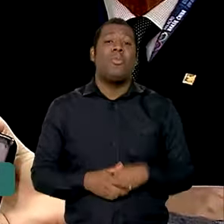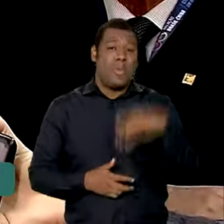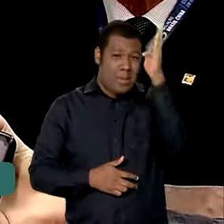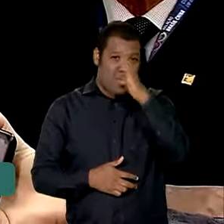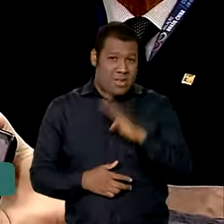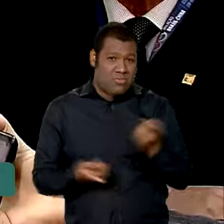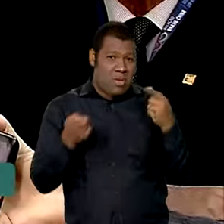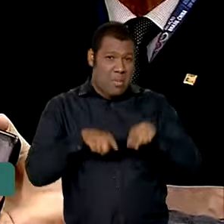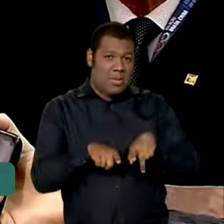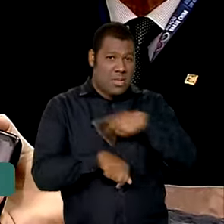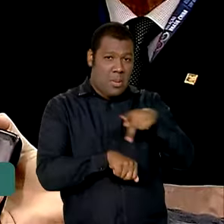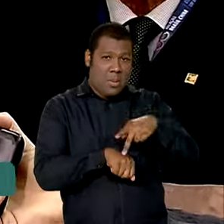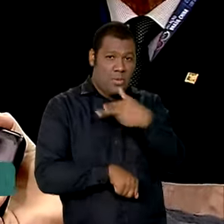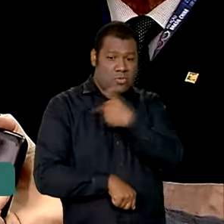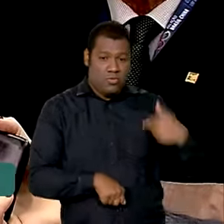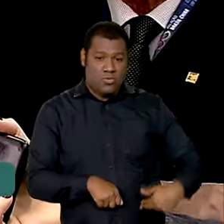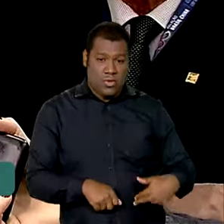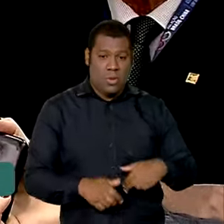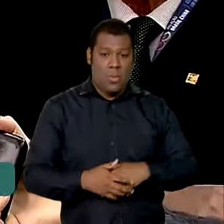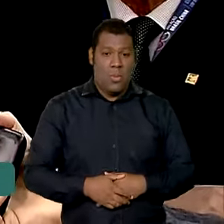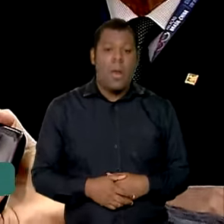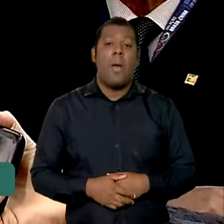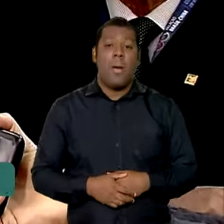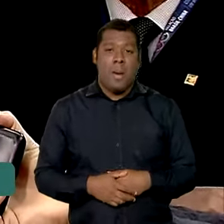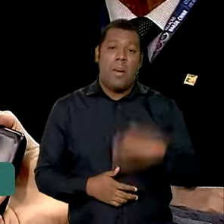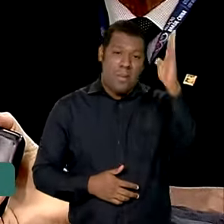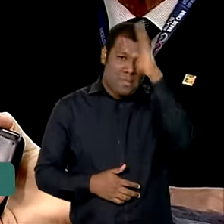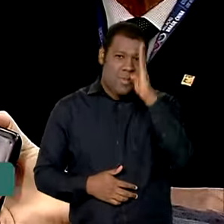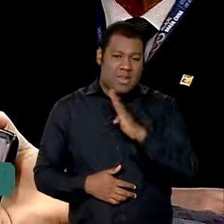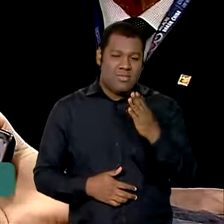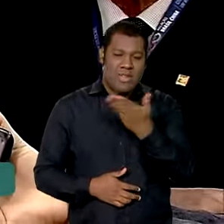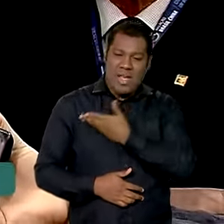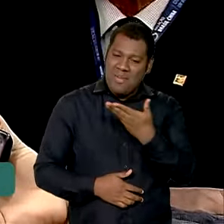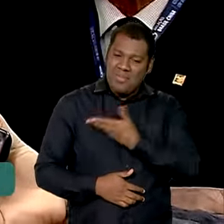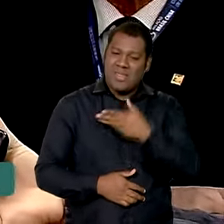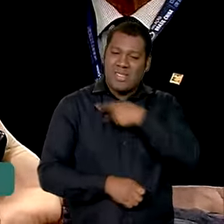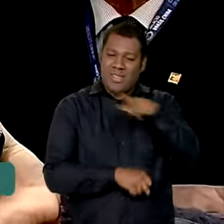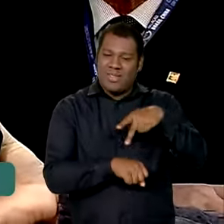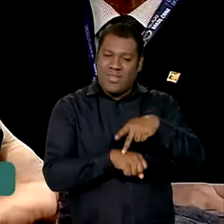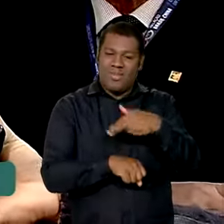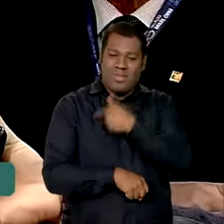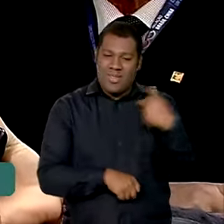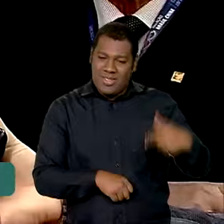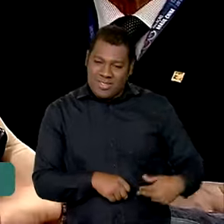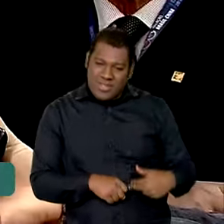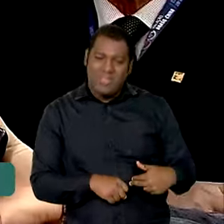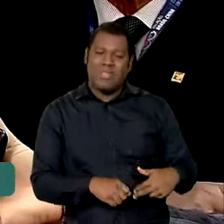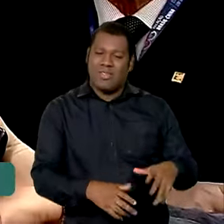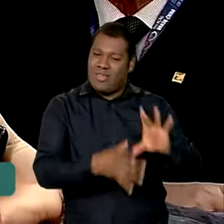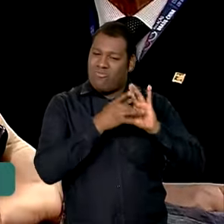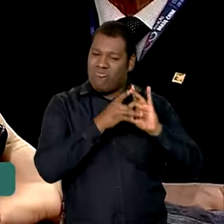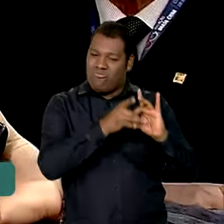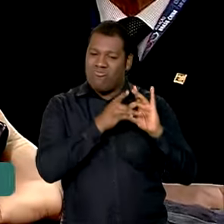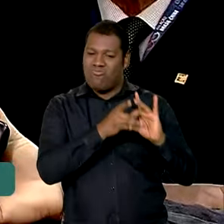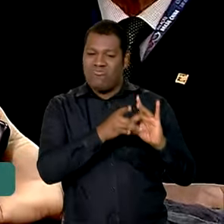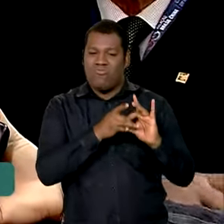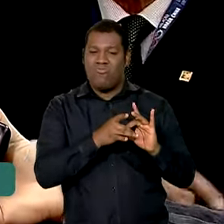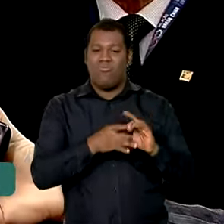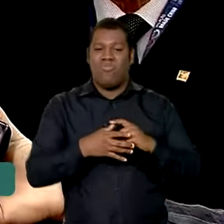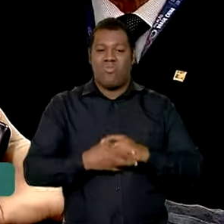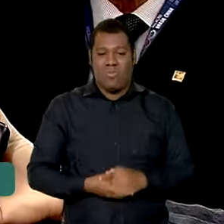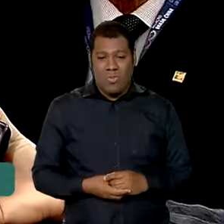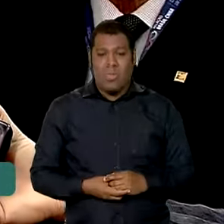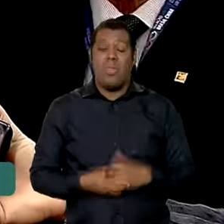Brasil e China. Uma amizade que se consolida, que avança, o que é muito importante, dois grandes